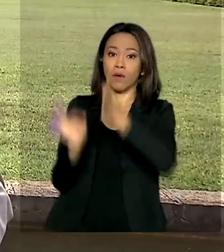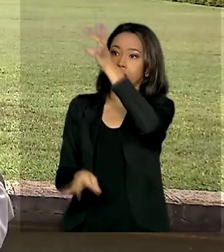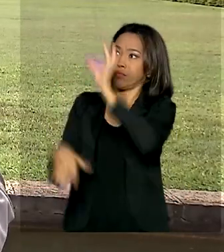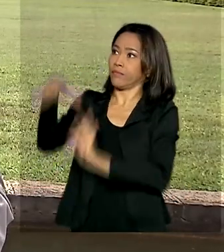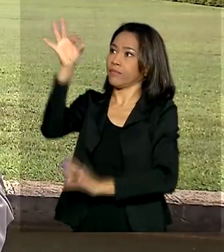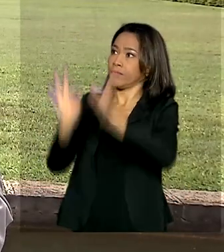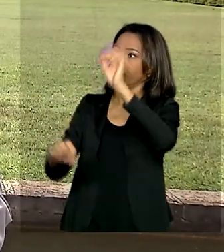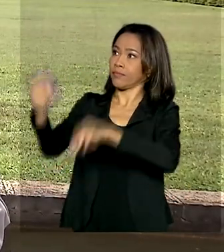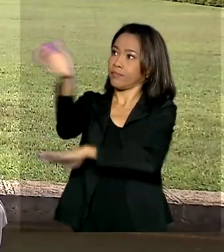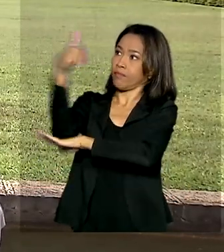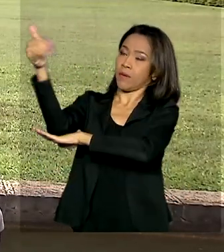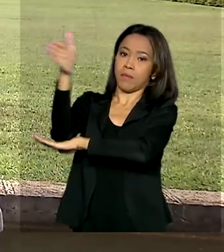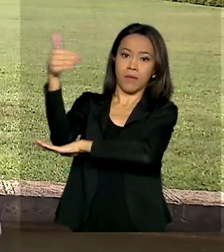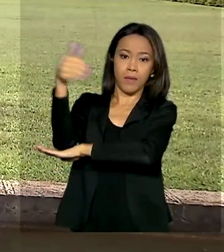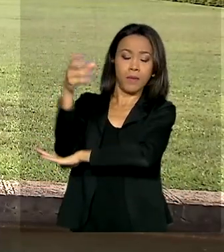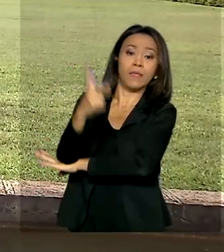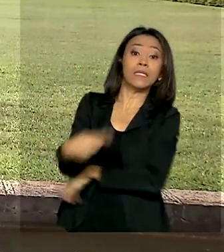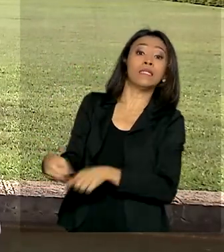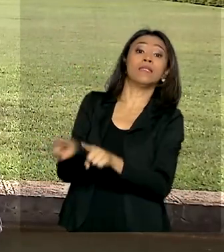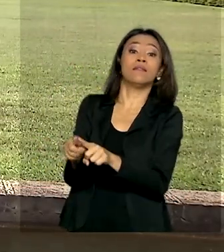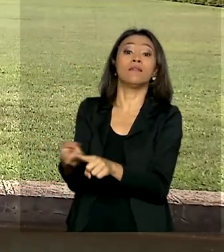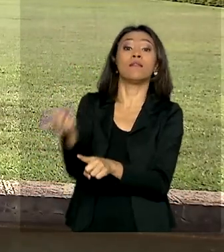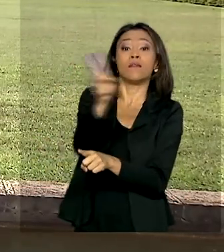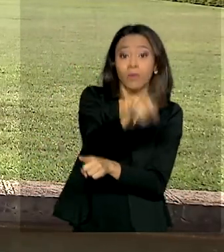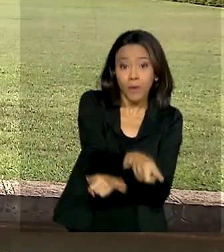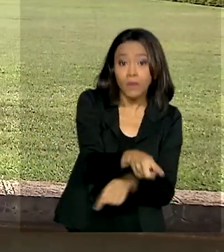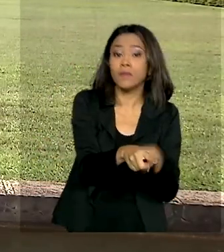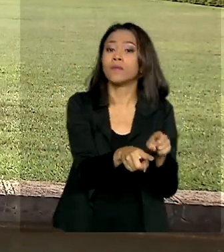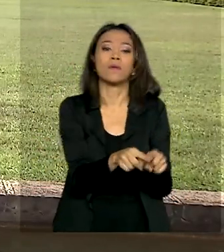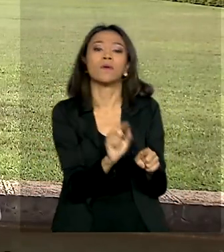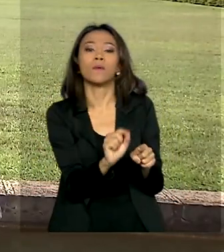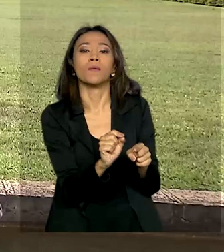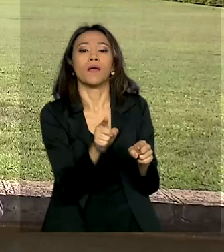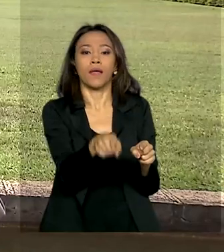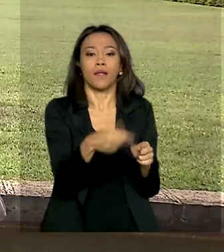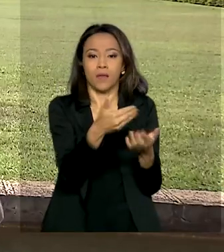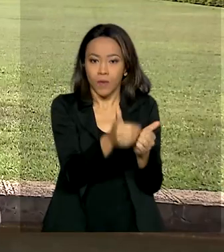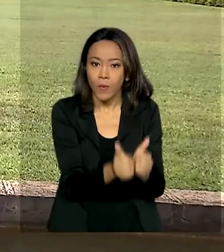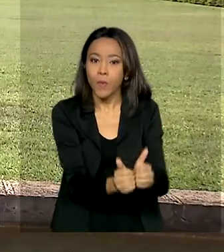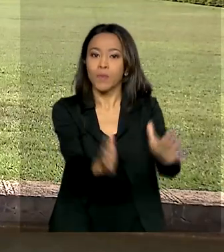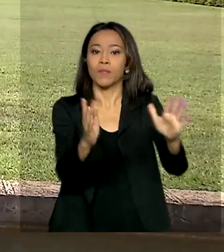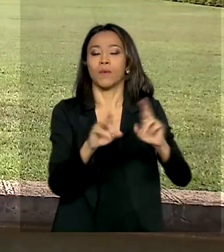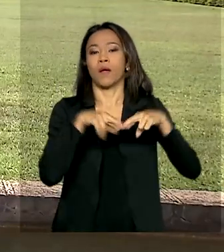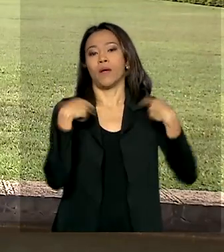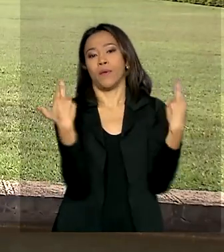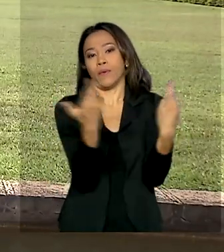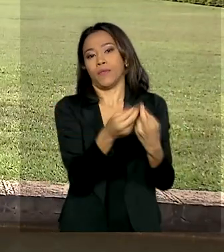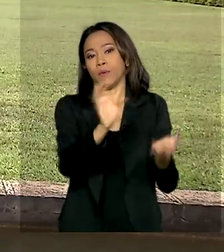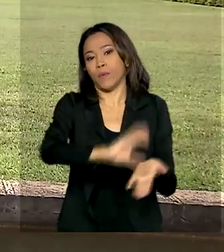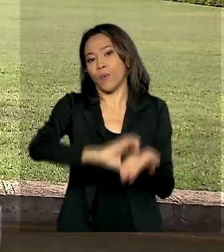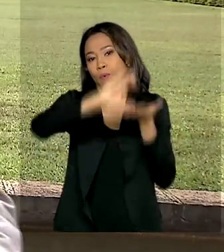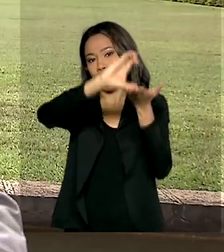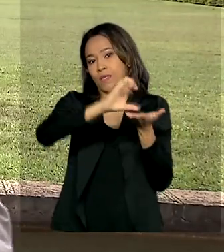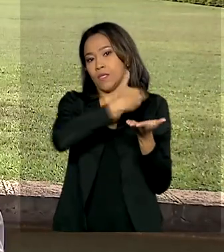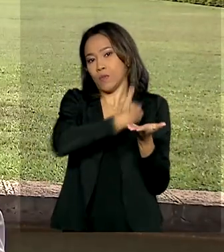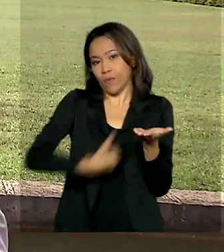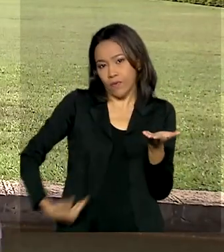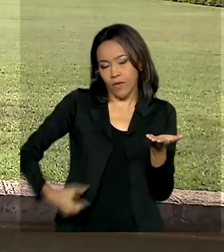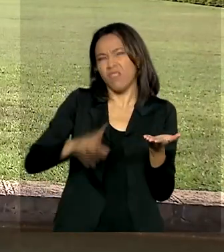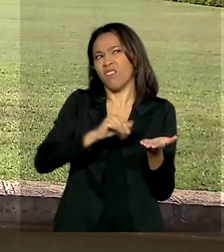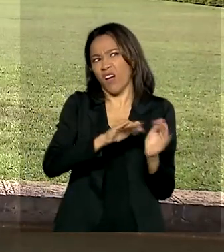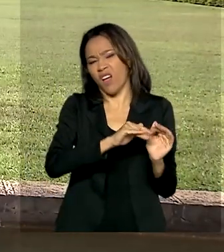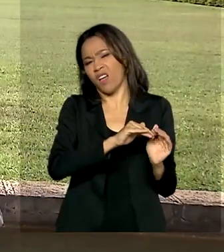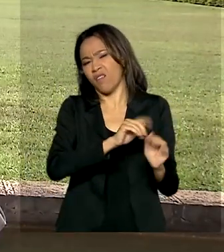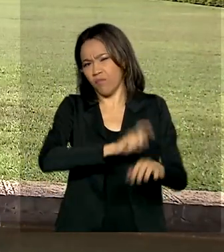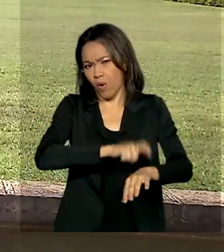e logo na sequência, aqui mesmo também no Palácio da Alvorada, ele deu início à reunião do Conselho de Governo, que deve se estender